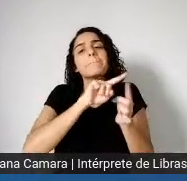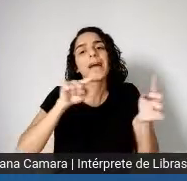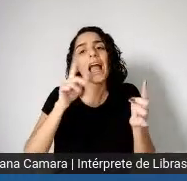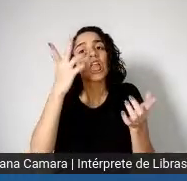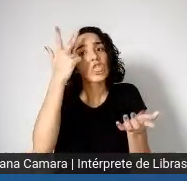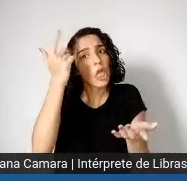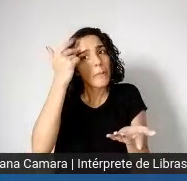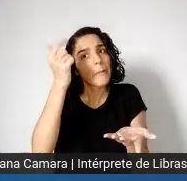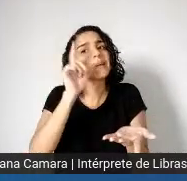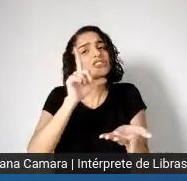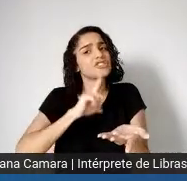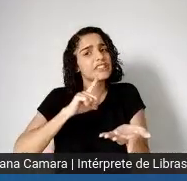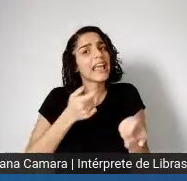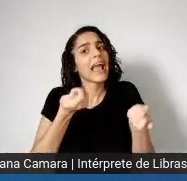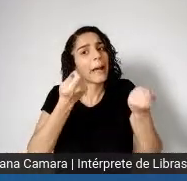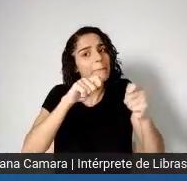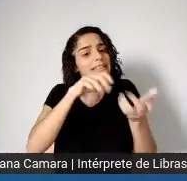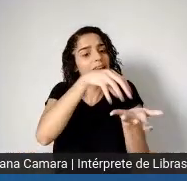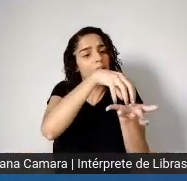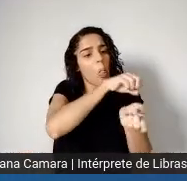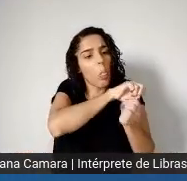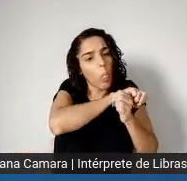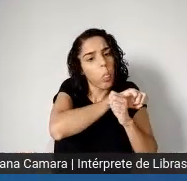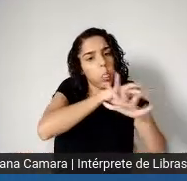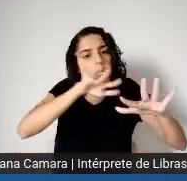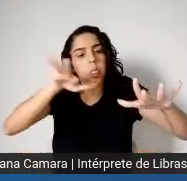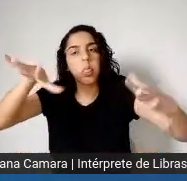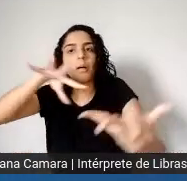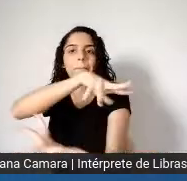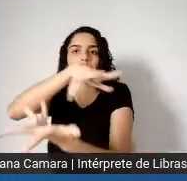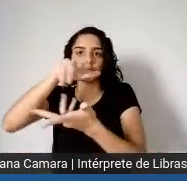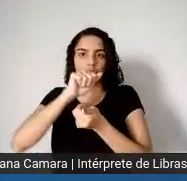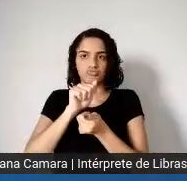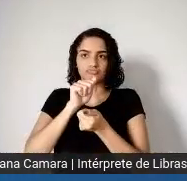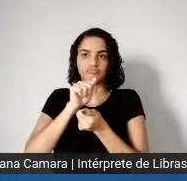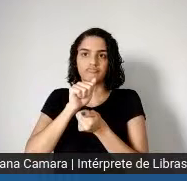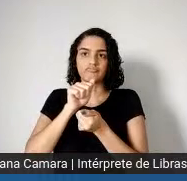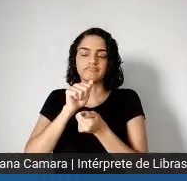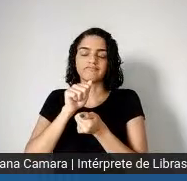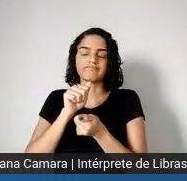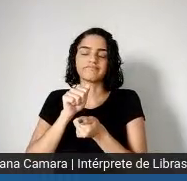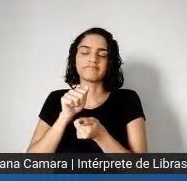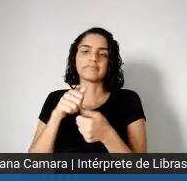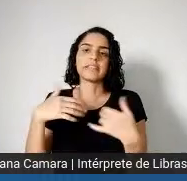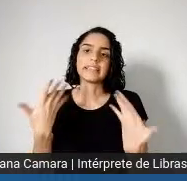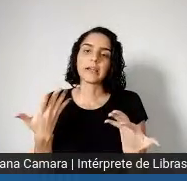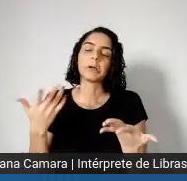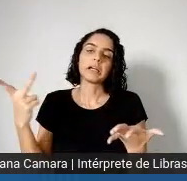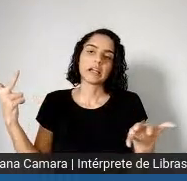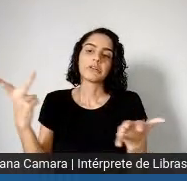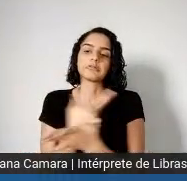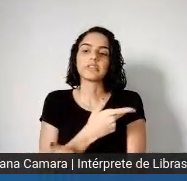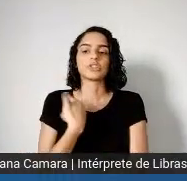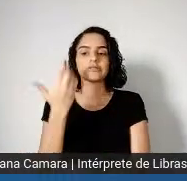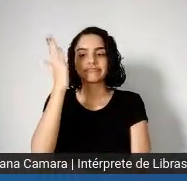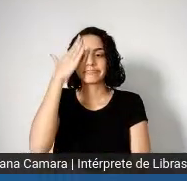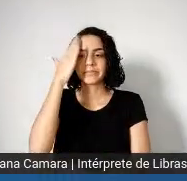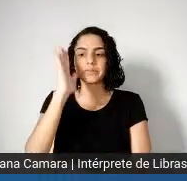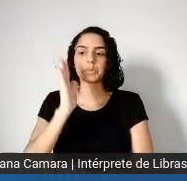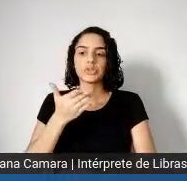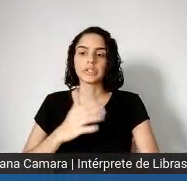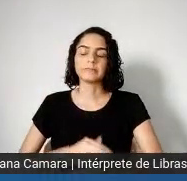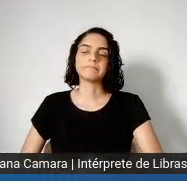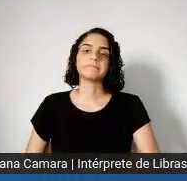potenciais de se tornarem, né, grandes problemas globais ou pandemias, como nós